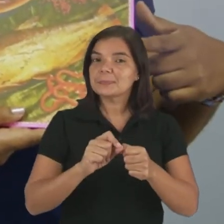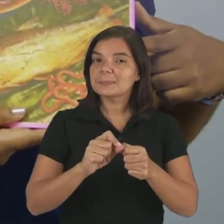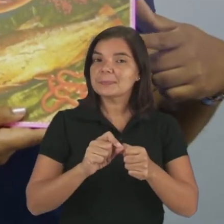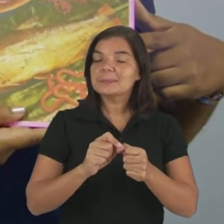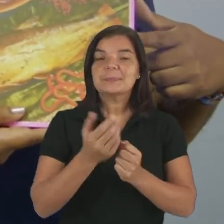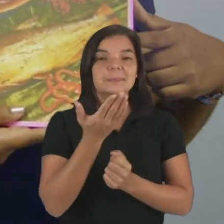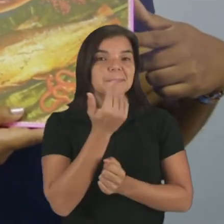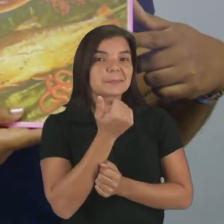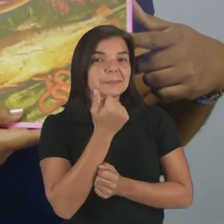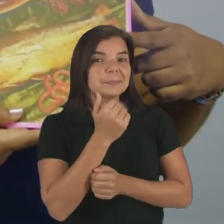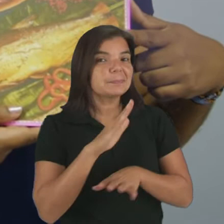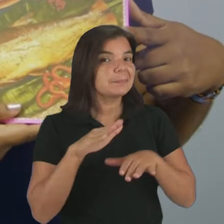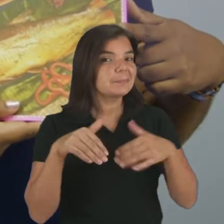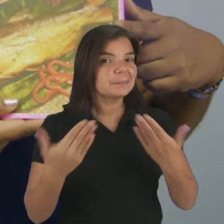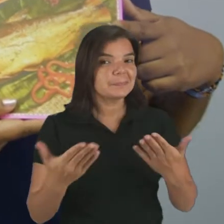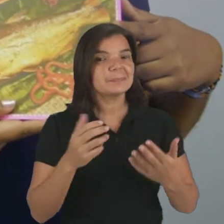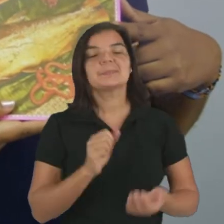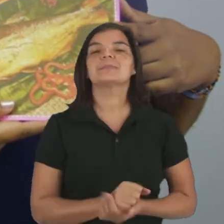na folha da bananeira?